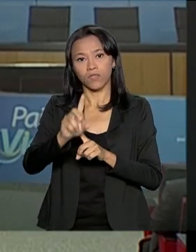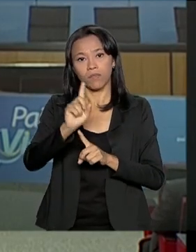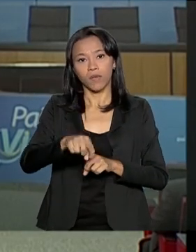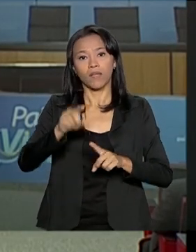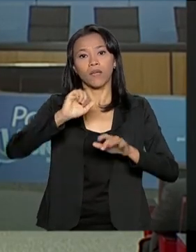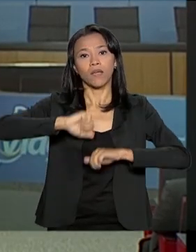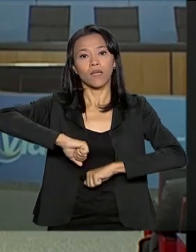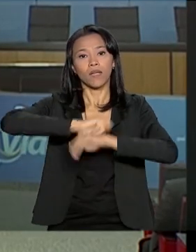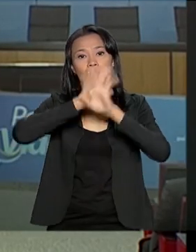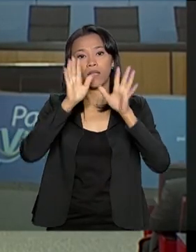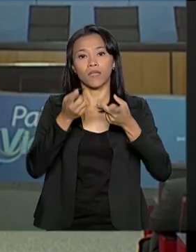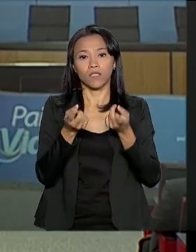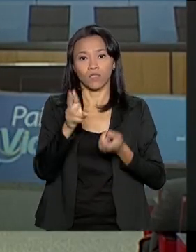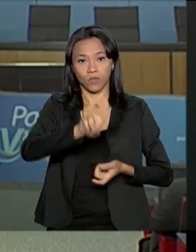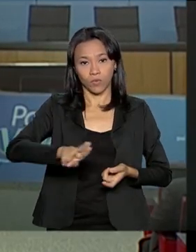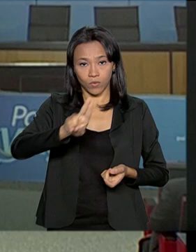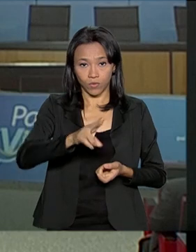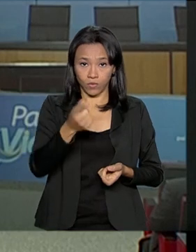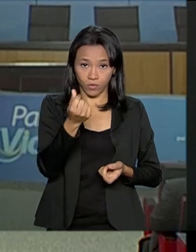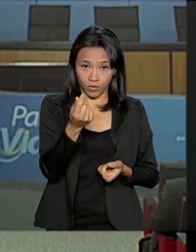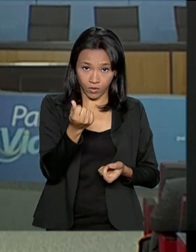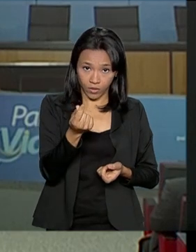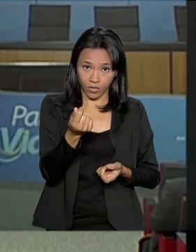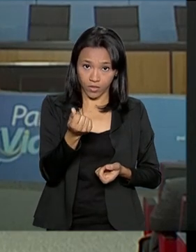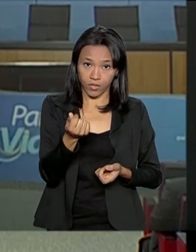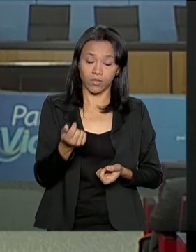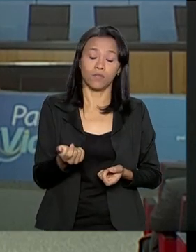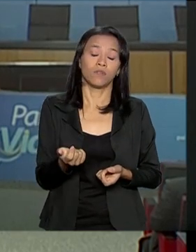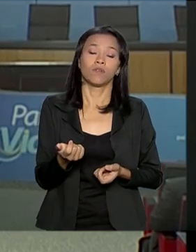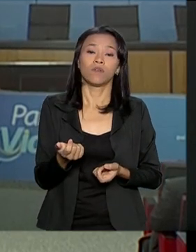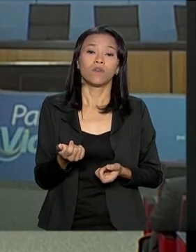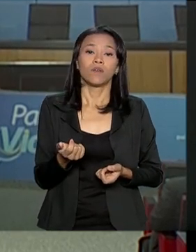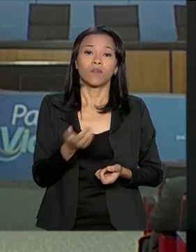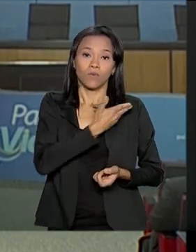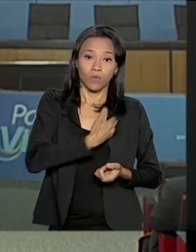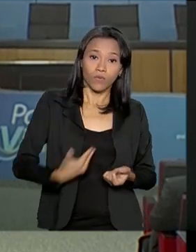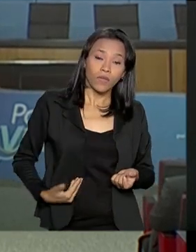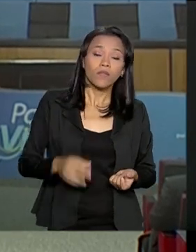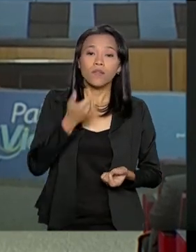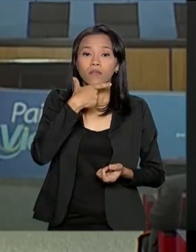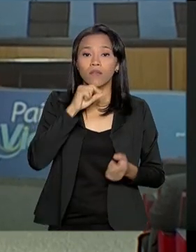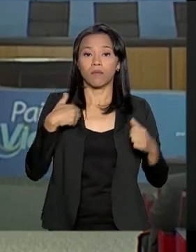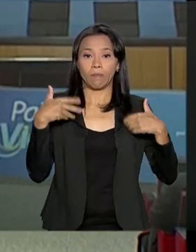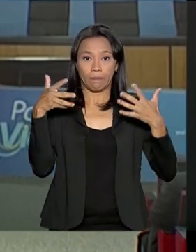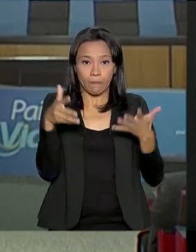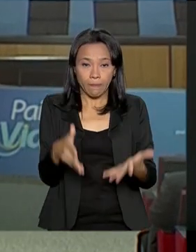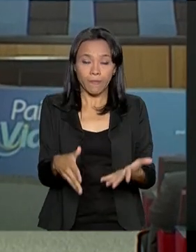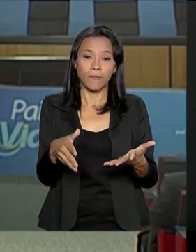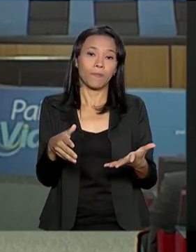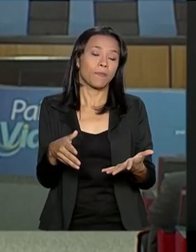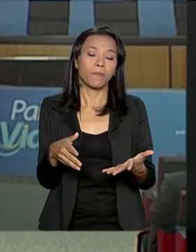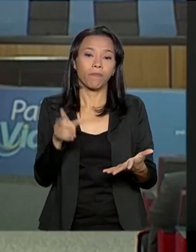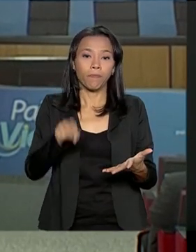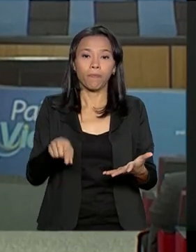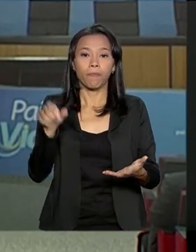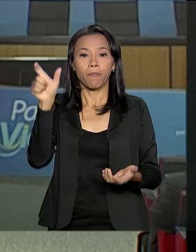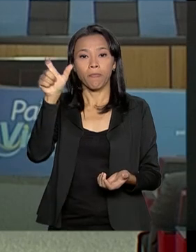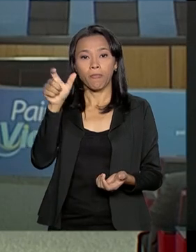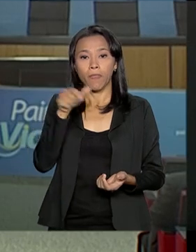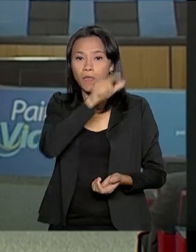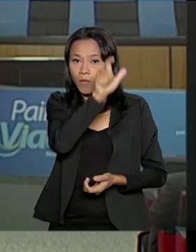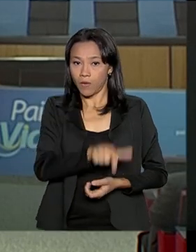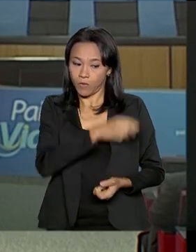transparência dos gastos públicos. E quem também participou do lançamento desse site foi o ministro da